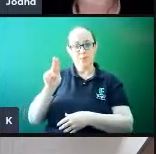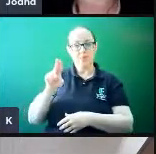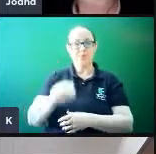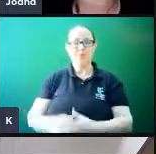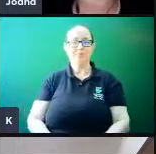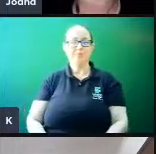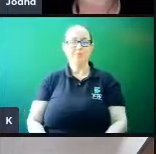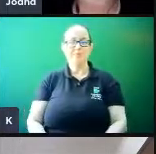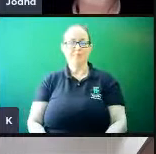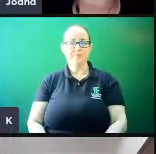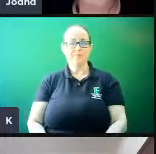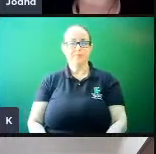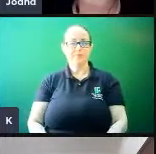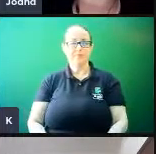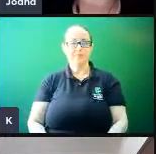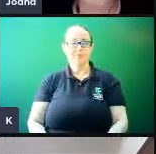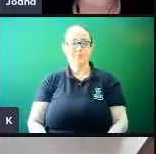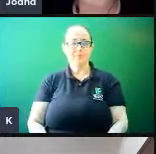Bom dia, todo mundo.